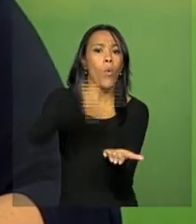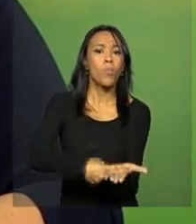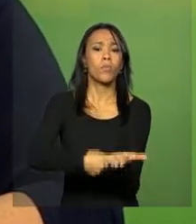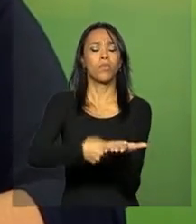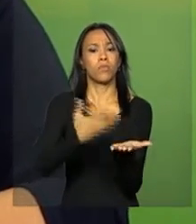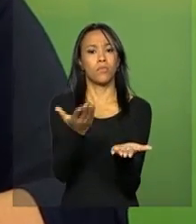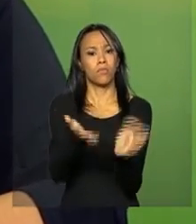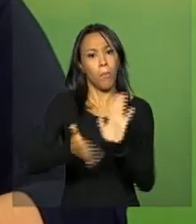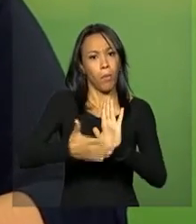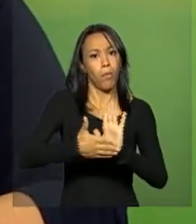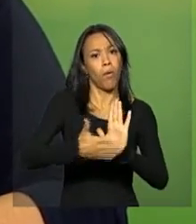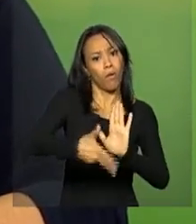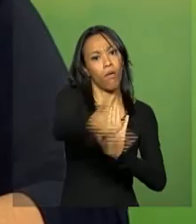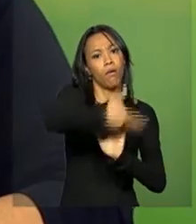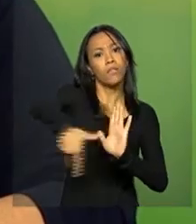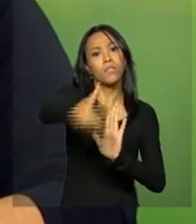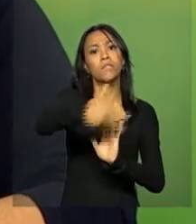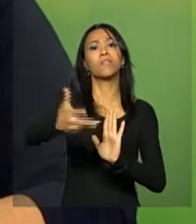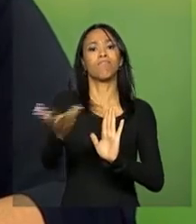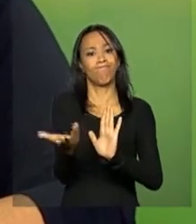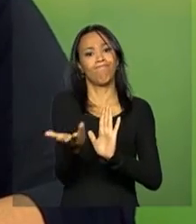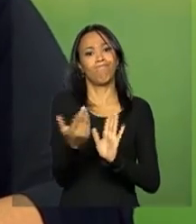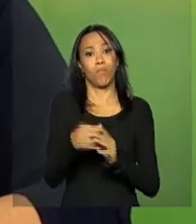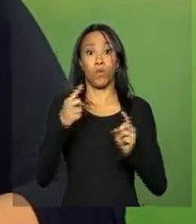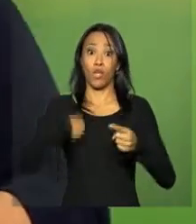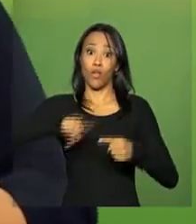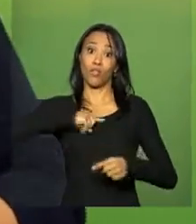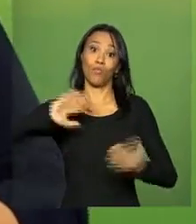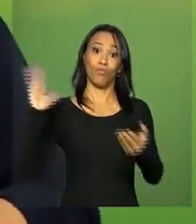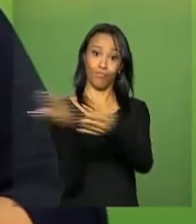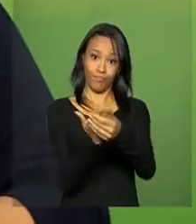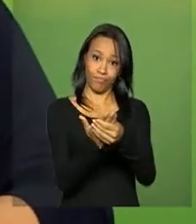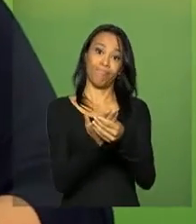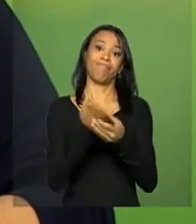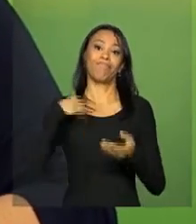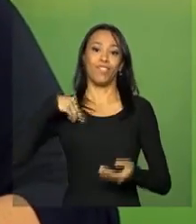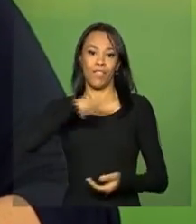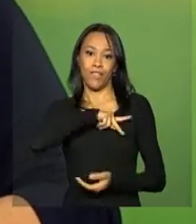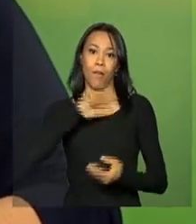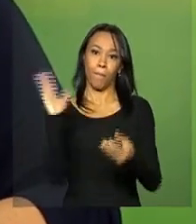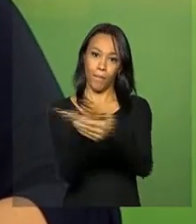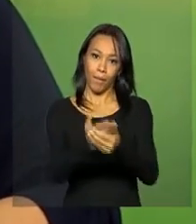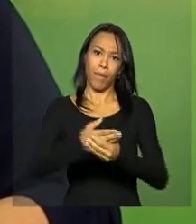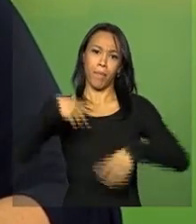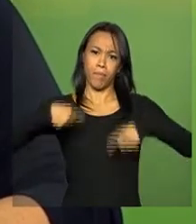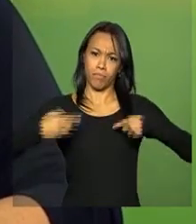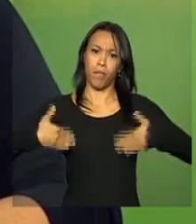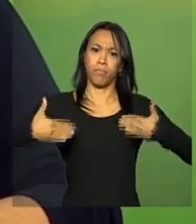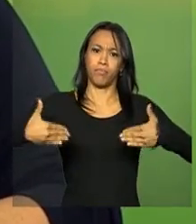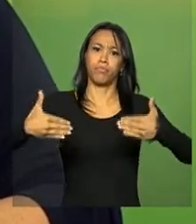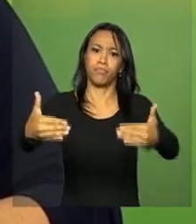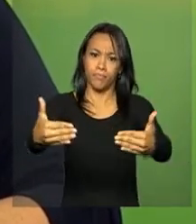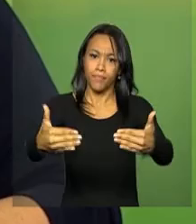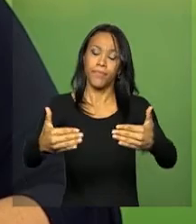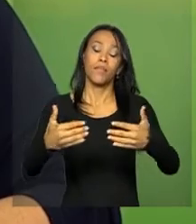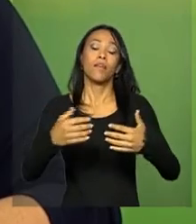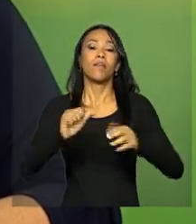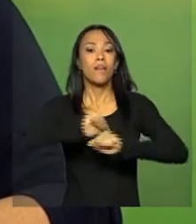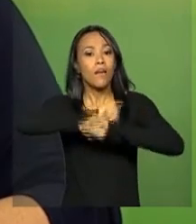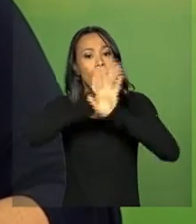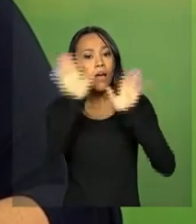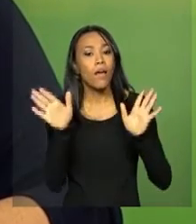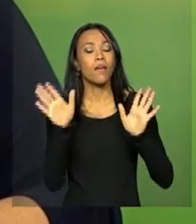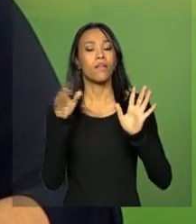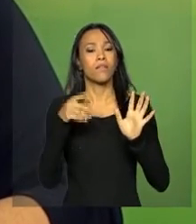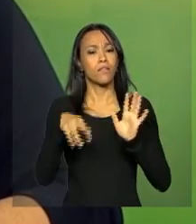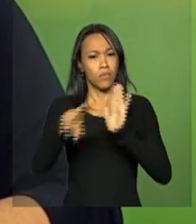obviamente, na esfera judicial. Nós estamos em uma ação civil pública em tramitação, com toda a transparência e com todos os